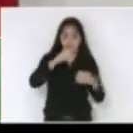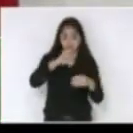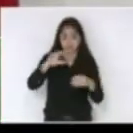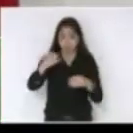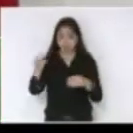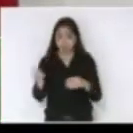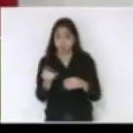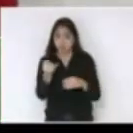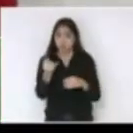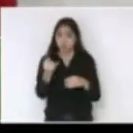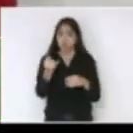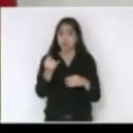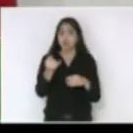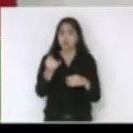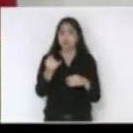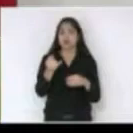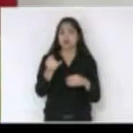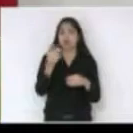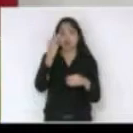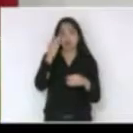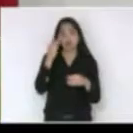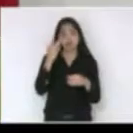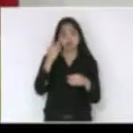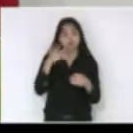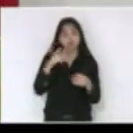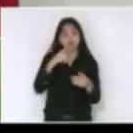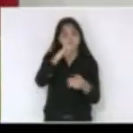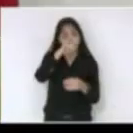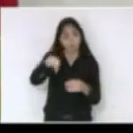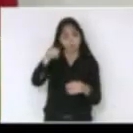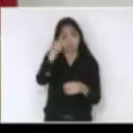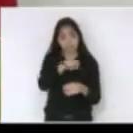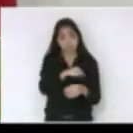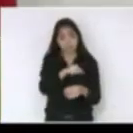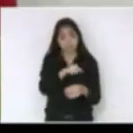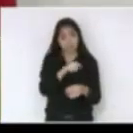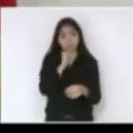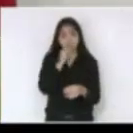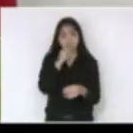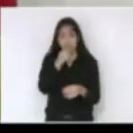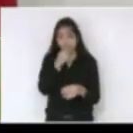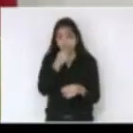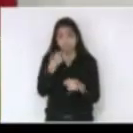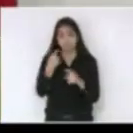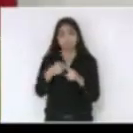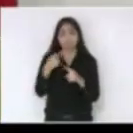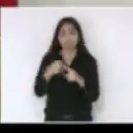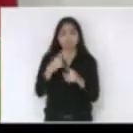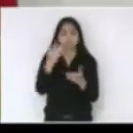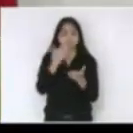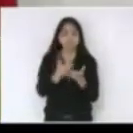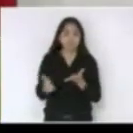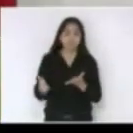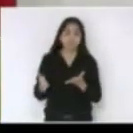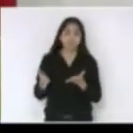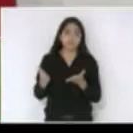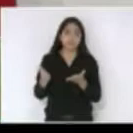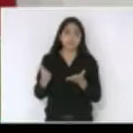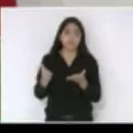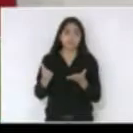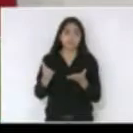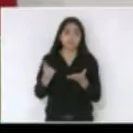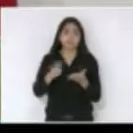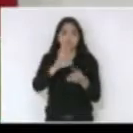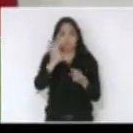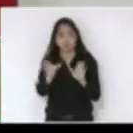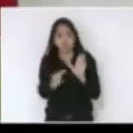e justiça houve por bem reprová-la e eu lamento porque nós perdemos uma grande chance de